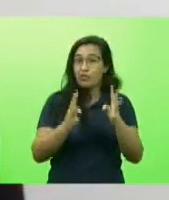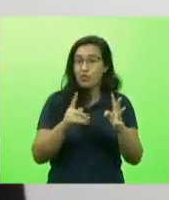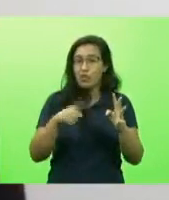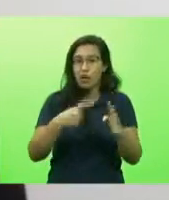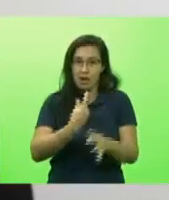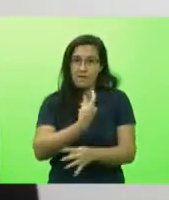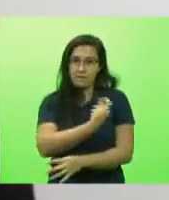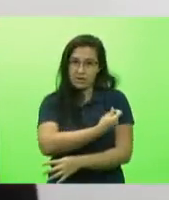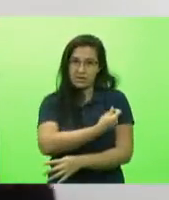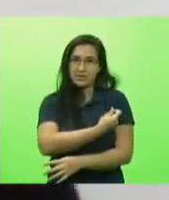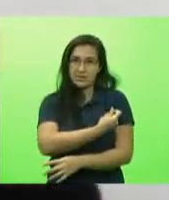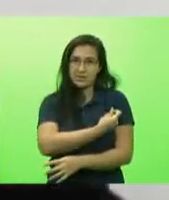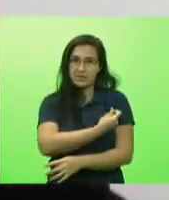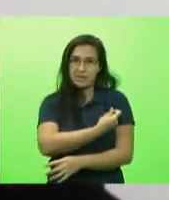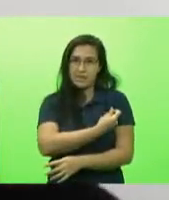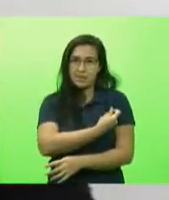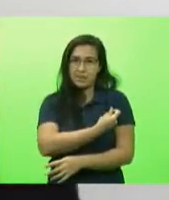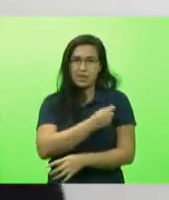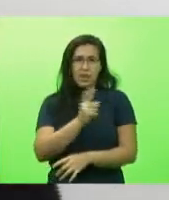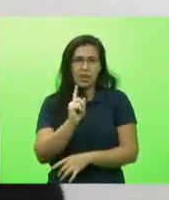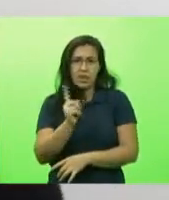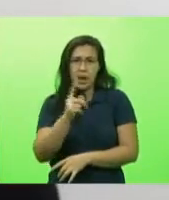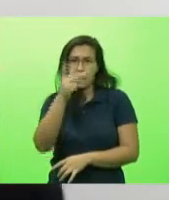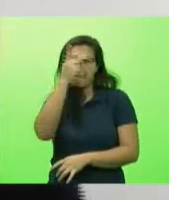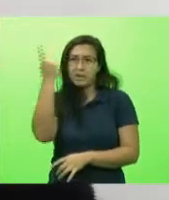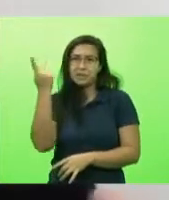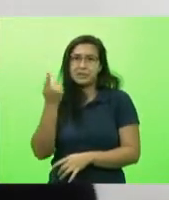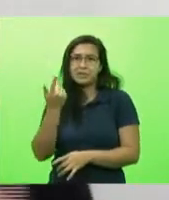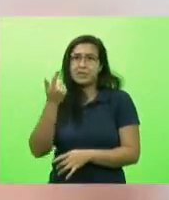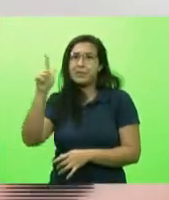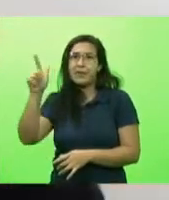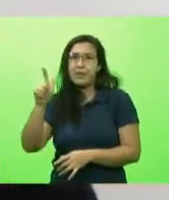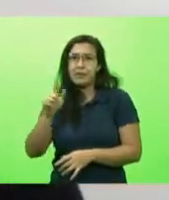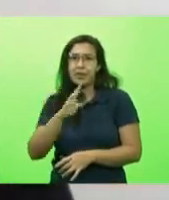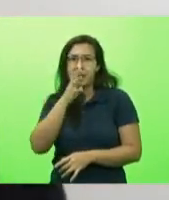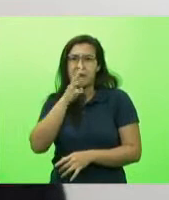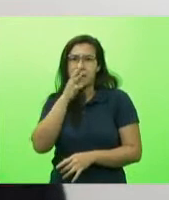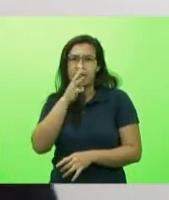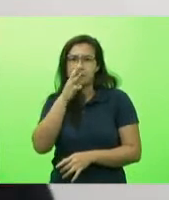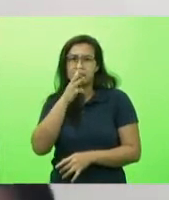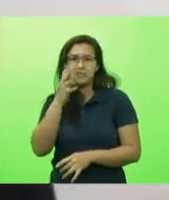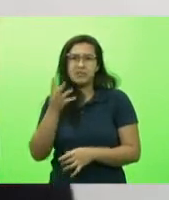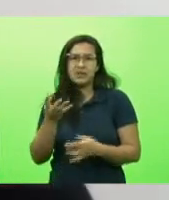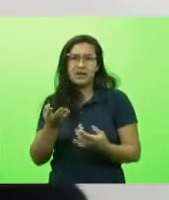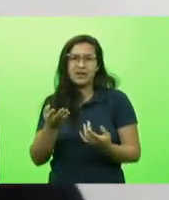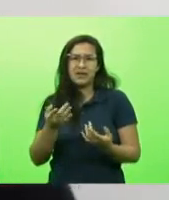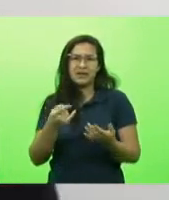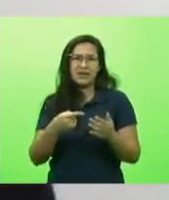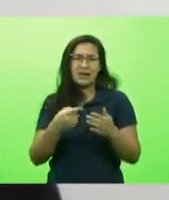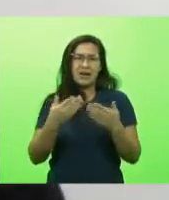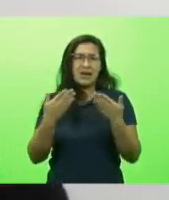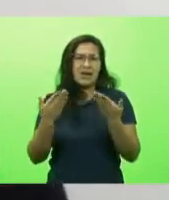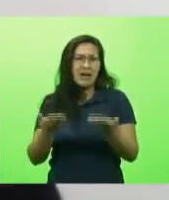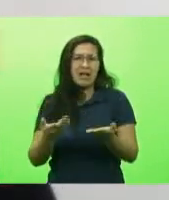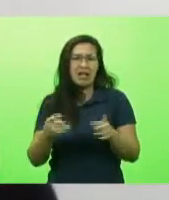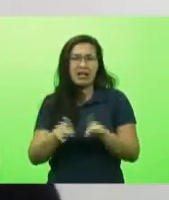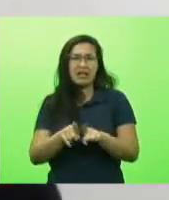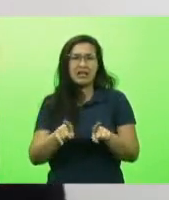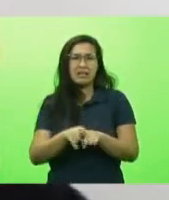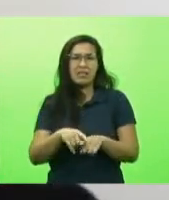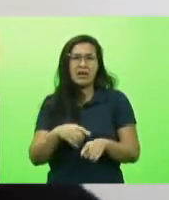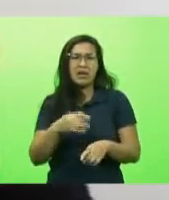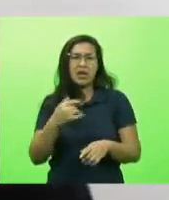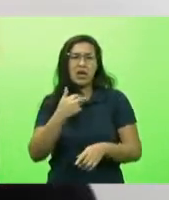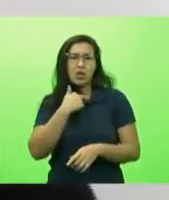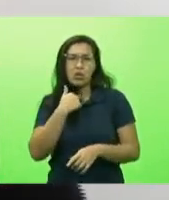vacinação e não alguém que furou deixou de furar uma servidora que foi relapsa lá que era para dar ou não era para dar